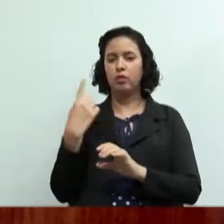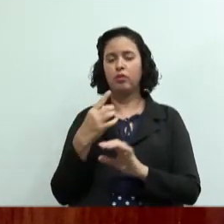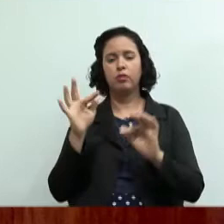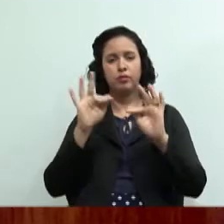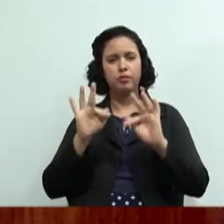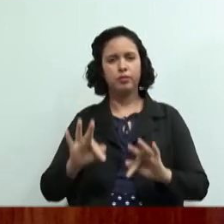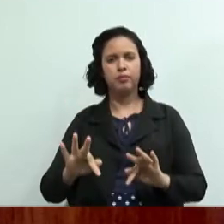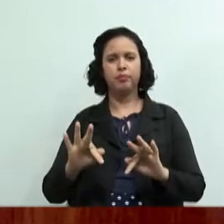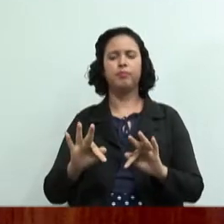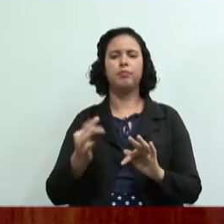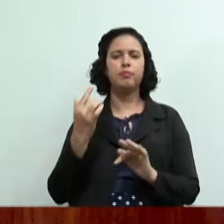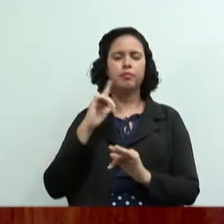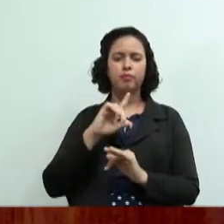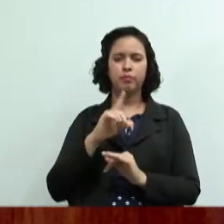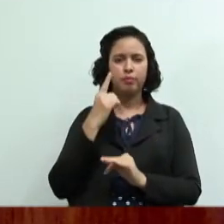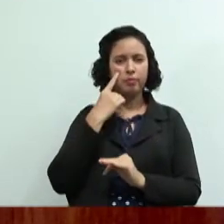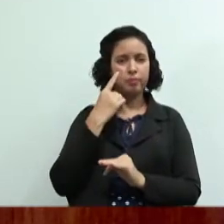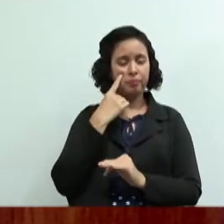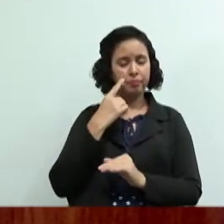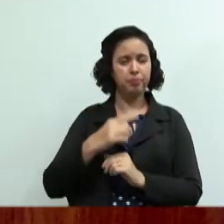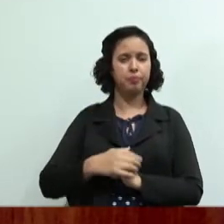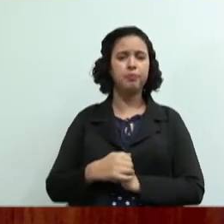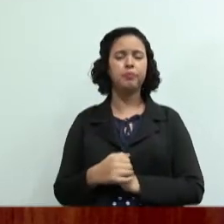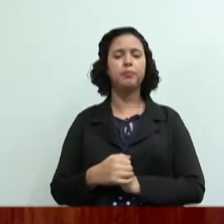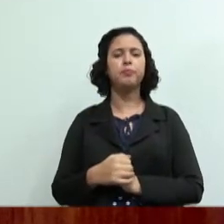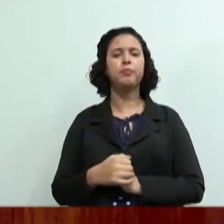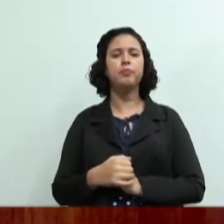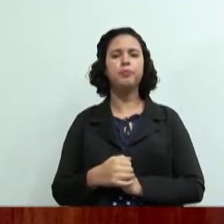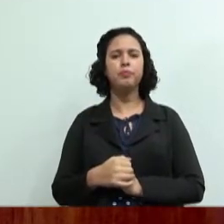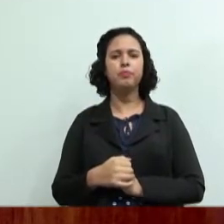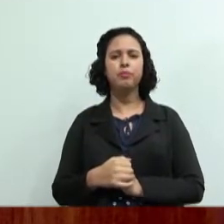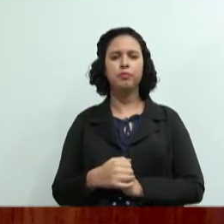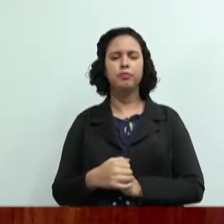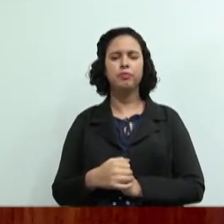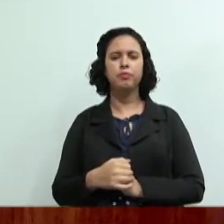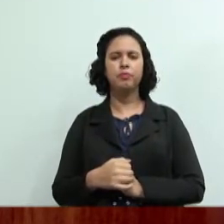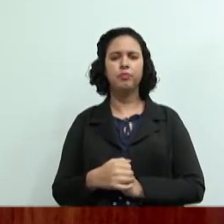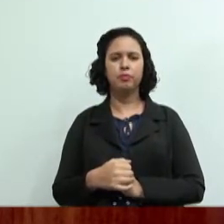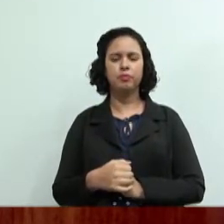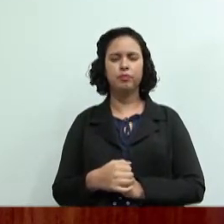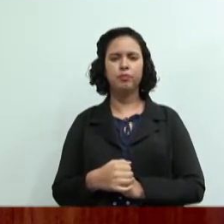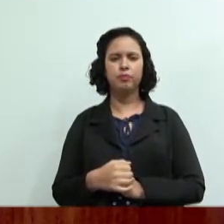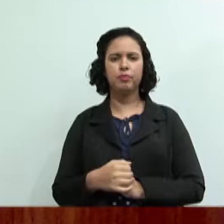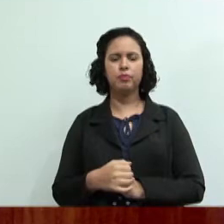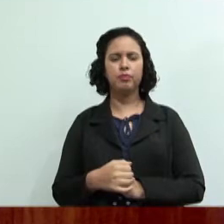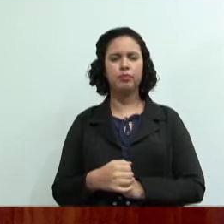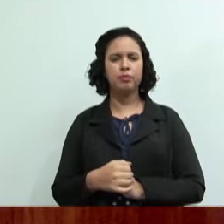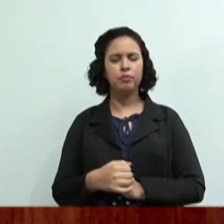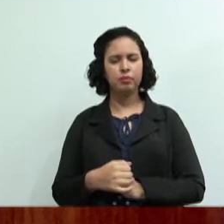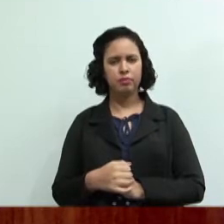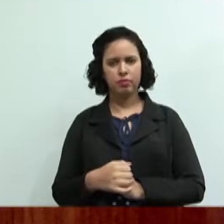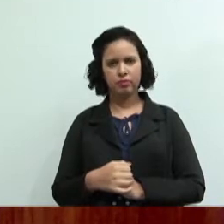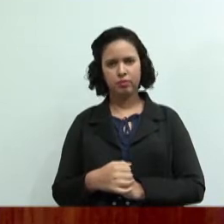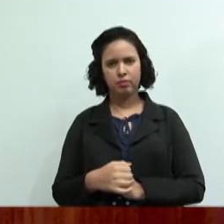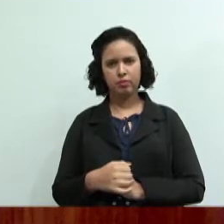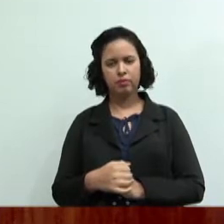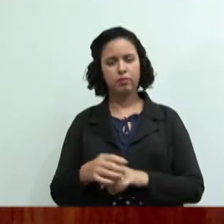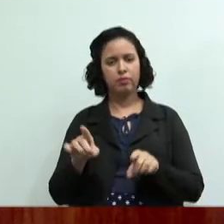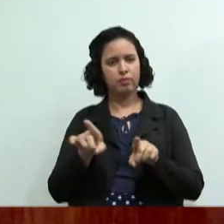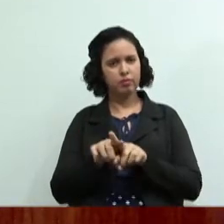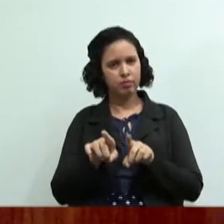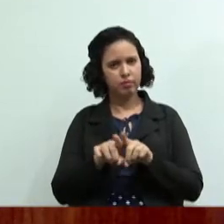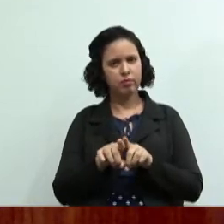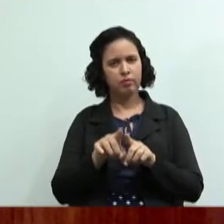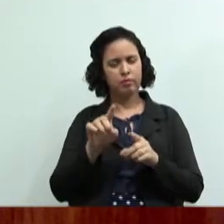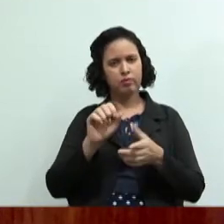feliz aqui de receber os banners aqui e outra coisa é que essas atividades que eu falei aqui